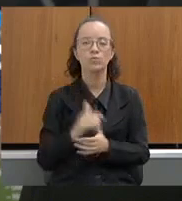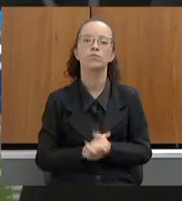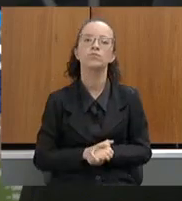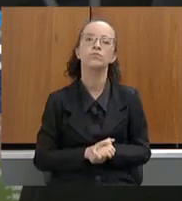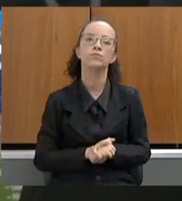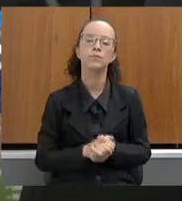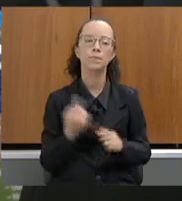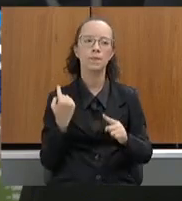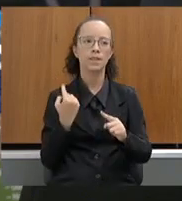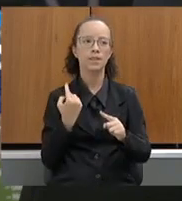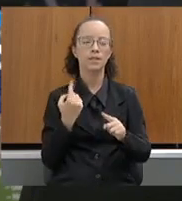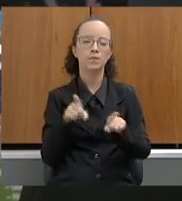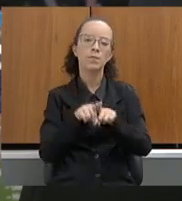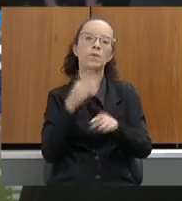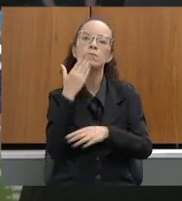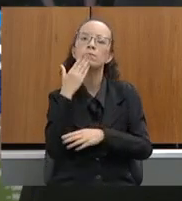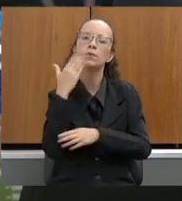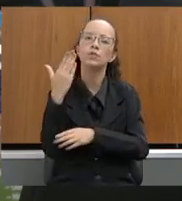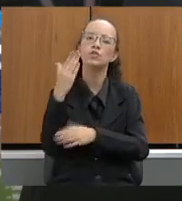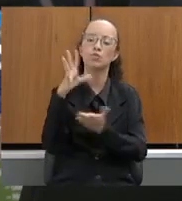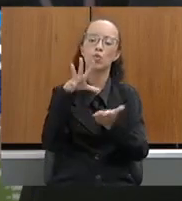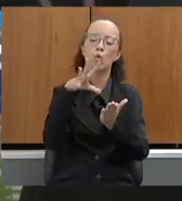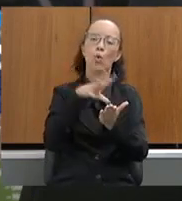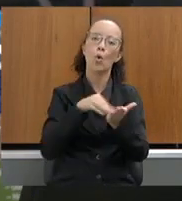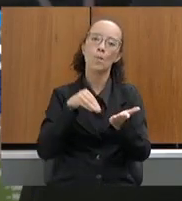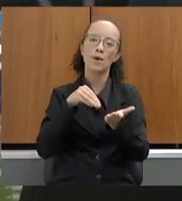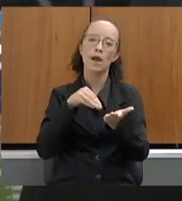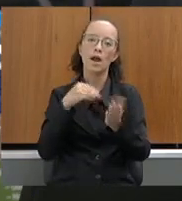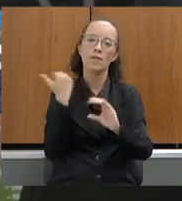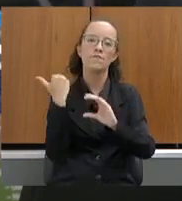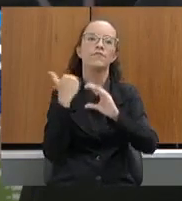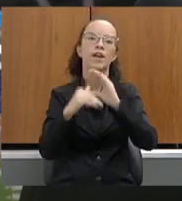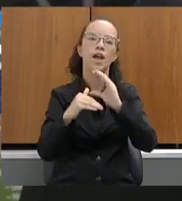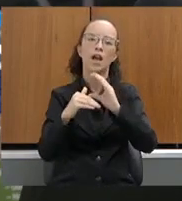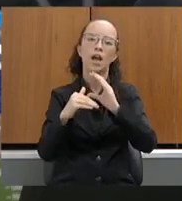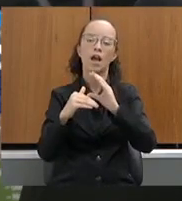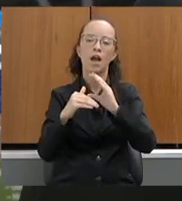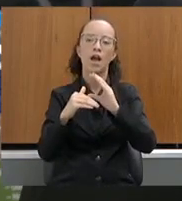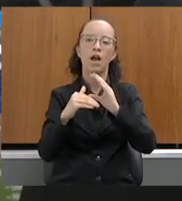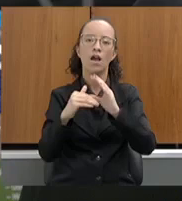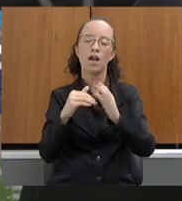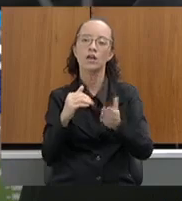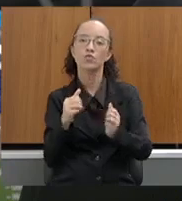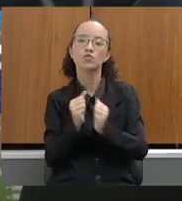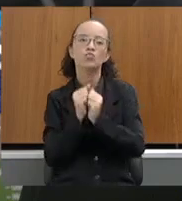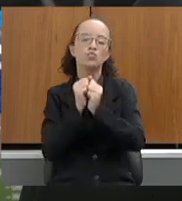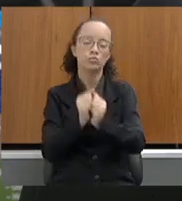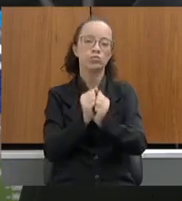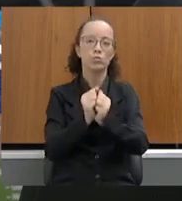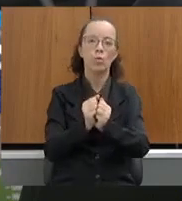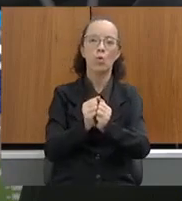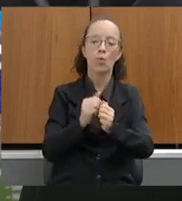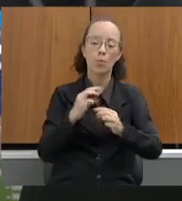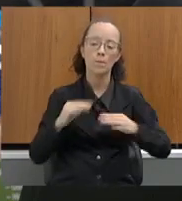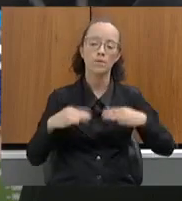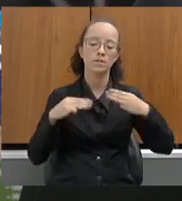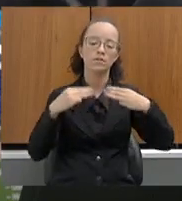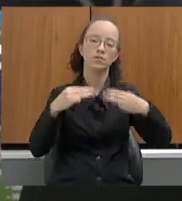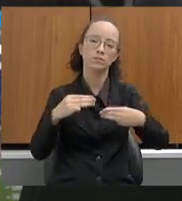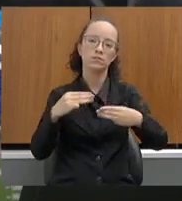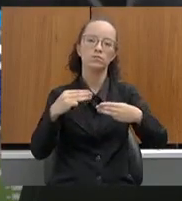Pedindo de providência para que a pasta envia cópia do acordo assinado em 5 de outubro de 2022 junto ao Ministério Público Estadual e à Prefeitura Municipal de Ubar,